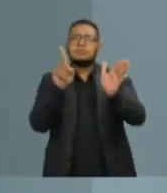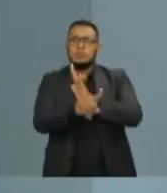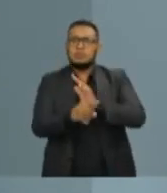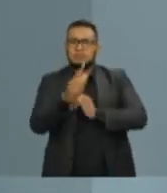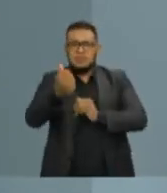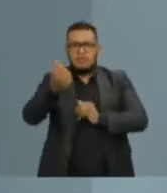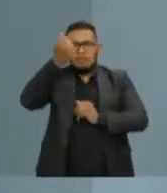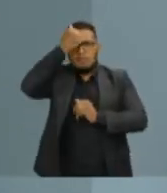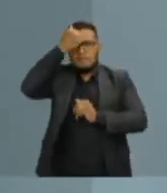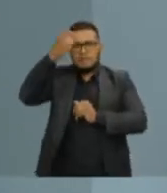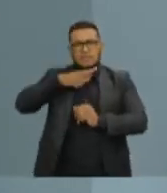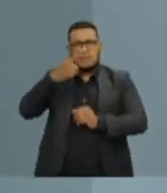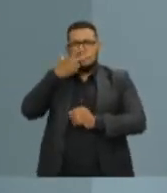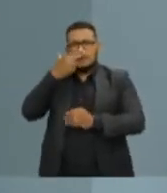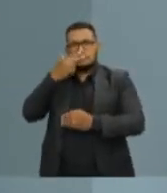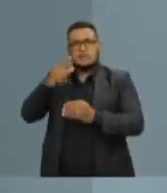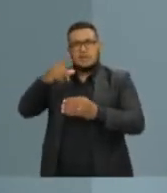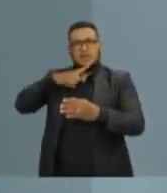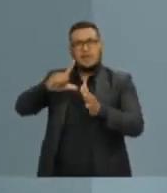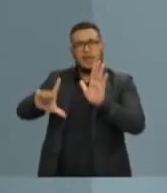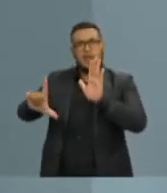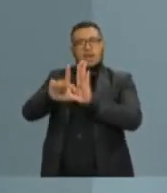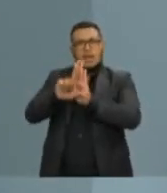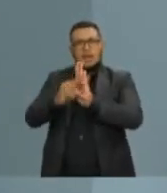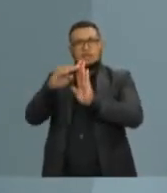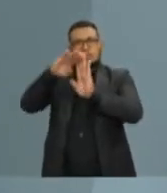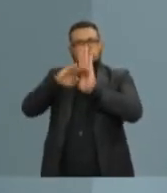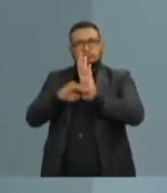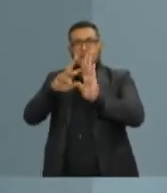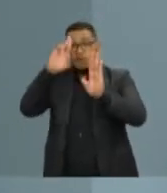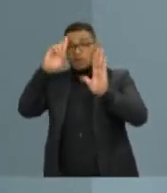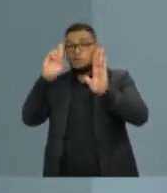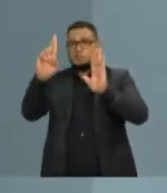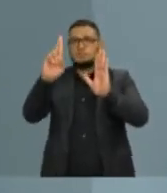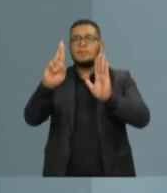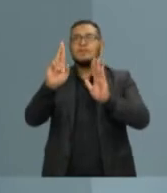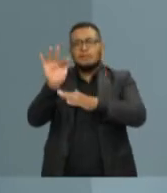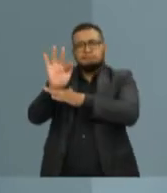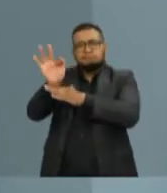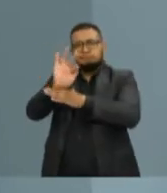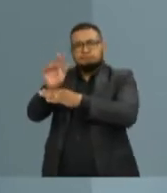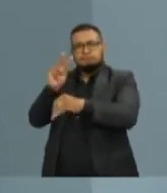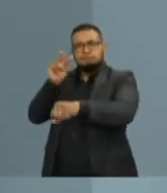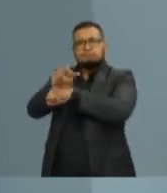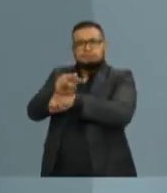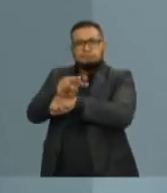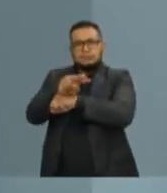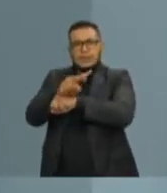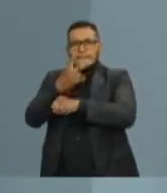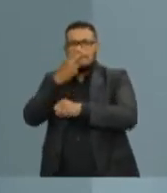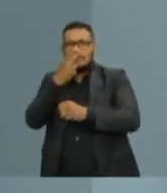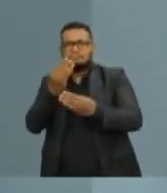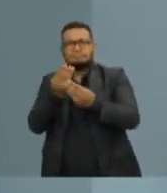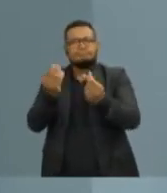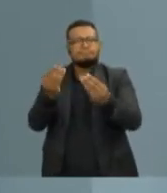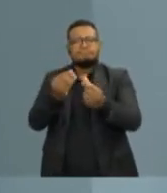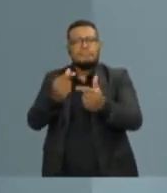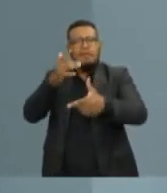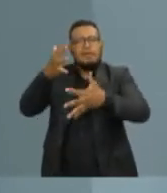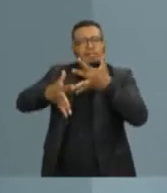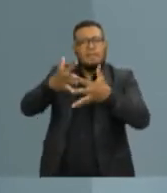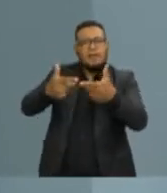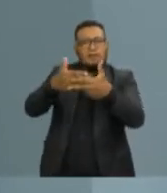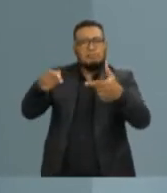arrepende de ter votado contra a lei de responsabilidade fiscal, um importante instrumento de garantia hoje das finanças públicas? E, além disso, o senhor